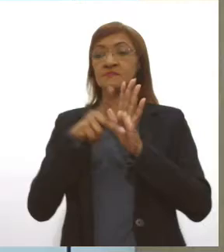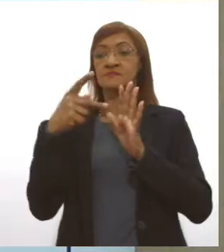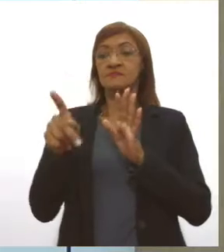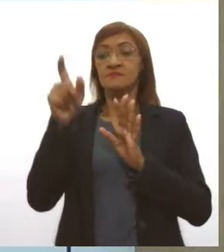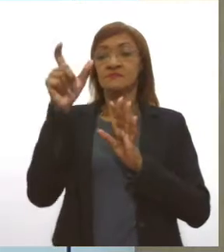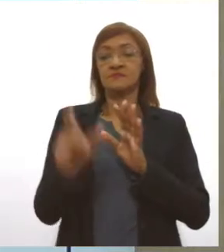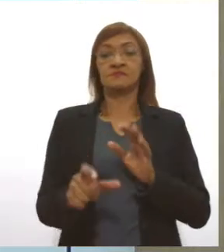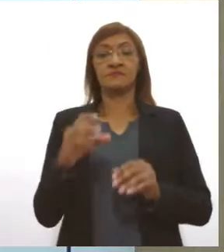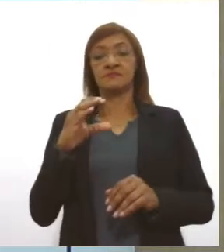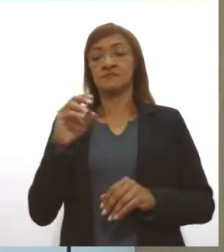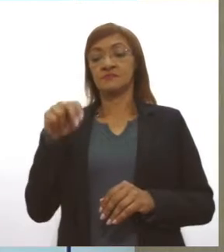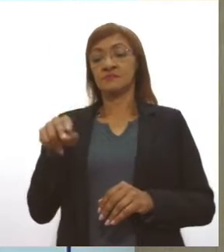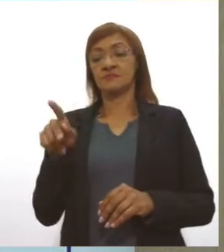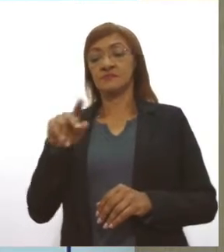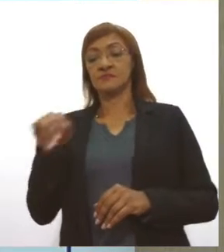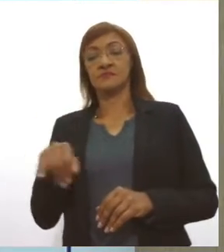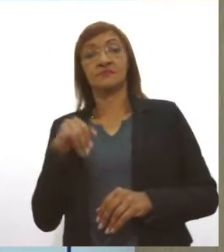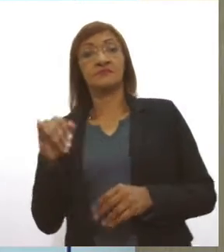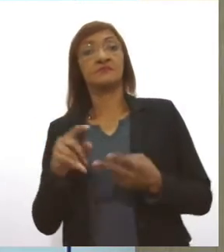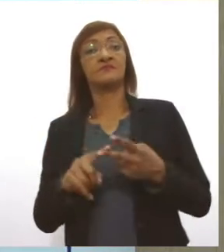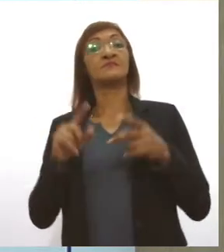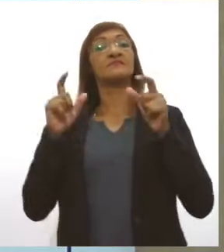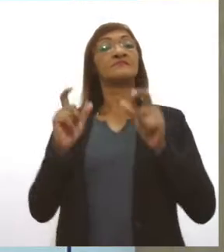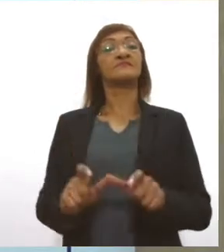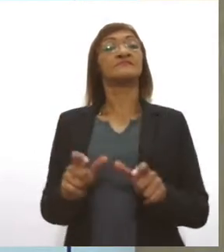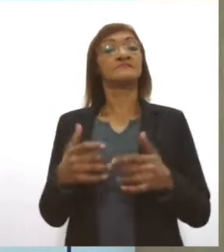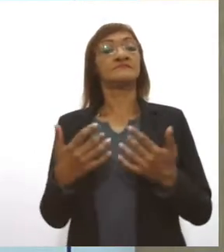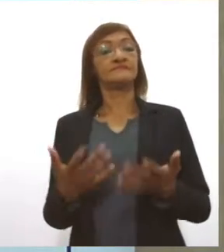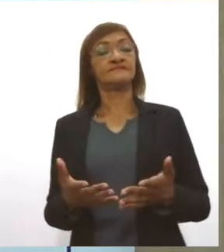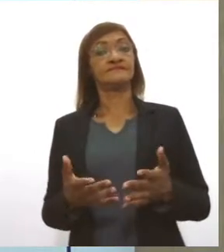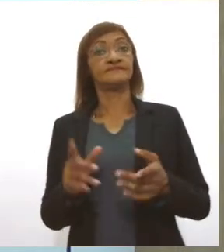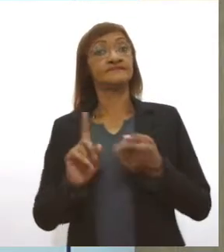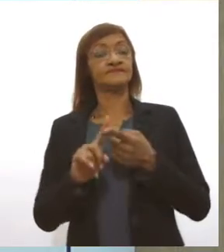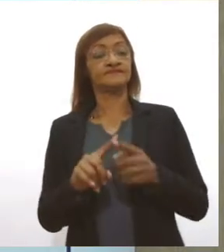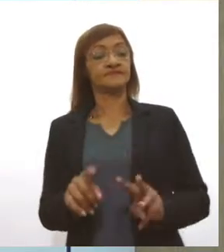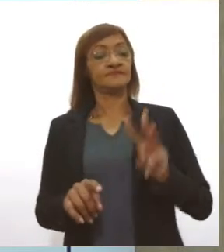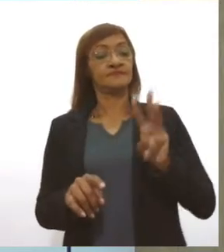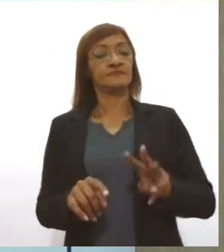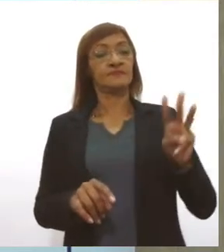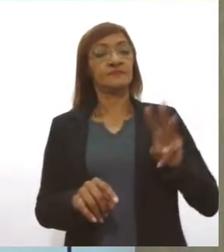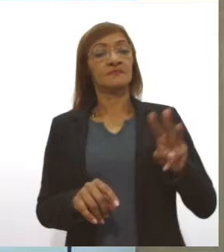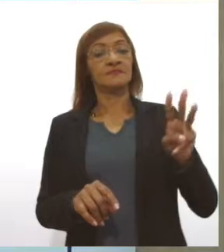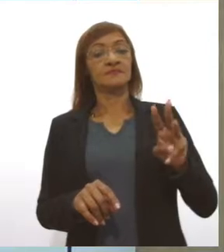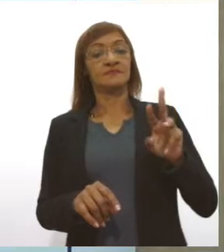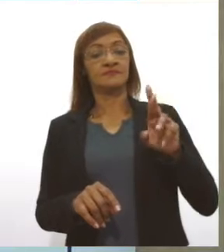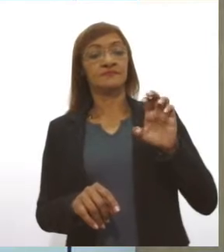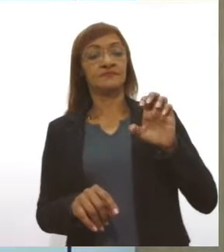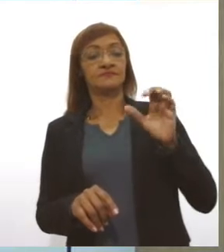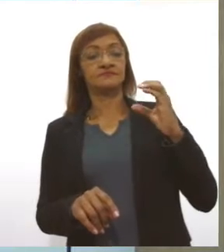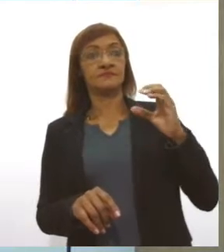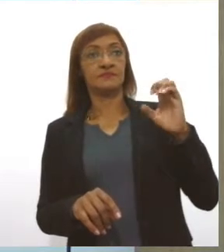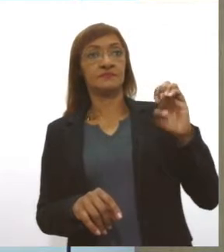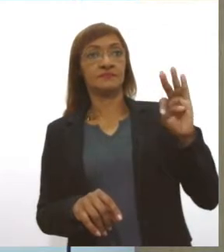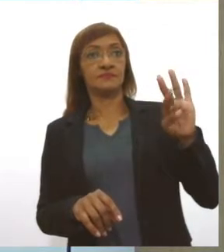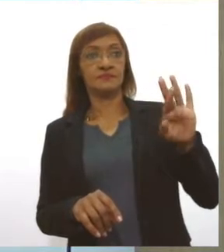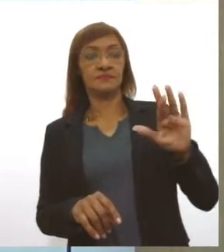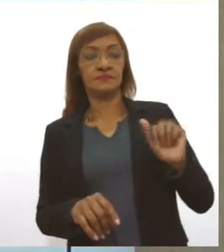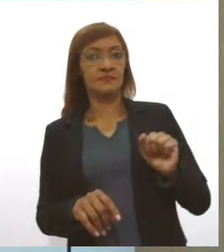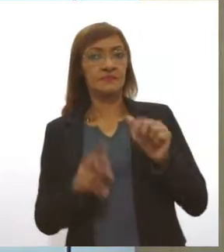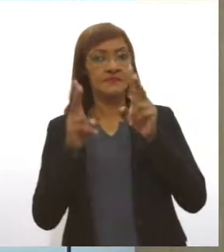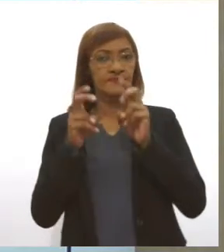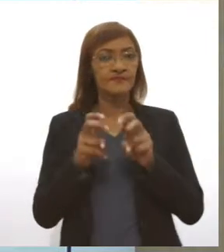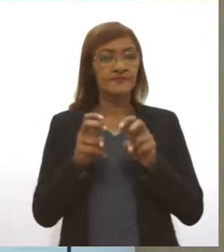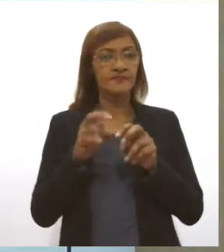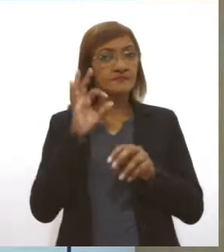CNPJ, local da sede, pode também entrar no site da Receita e verificar se aquele CNPJ, ele está com inscrição regular,